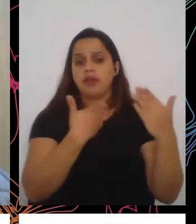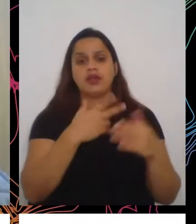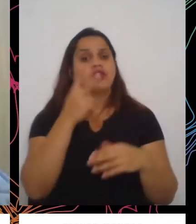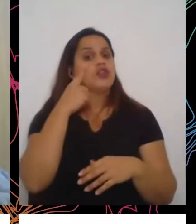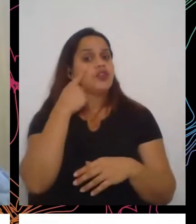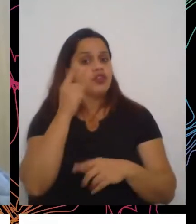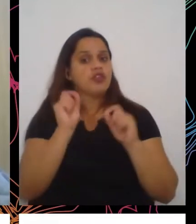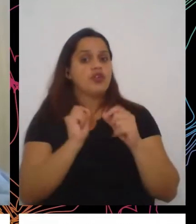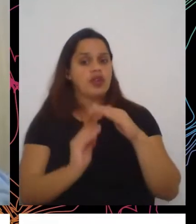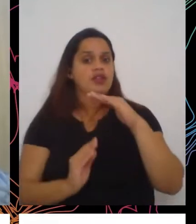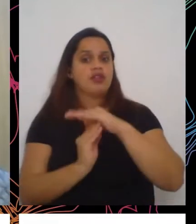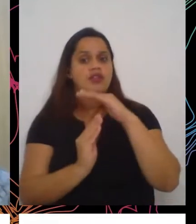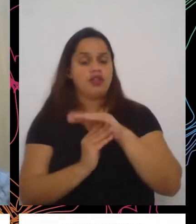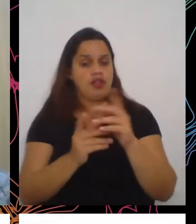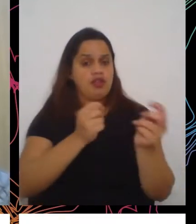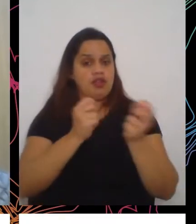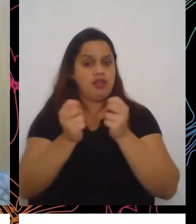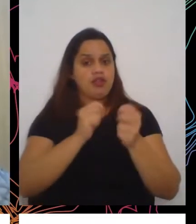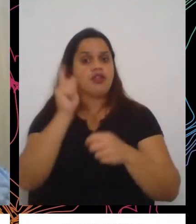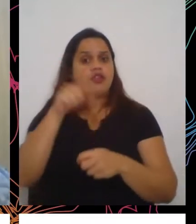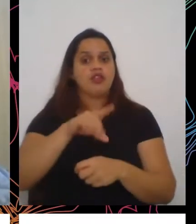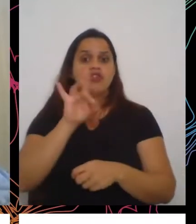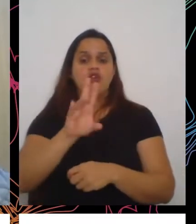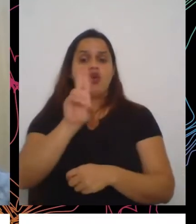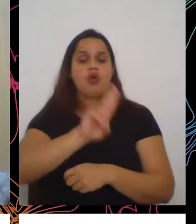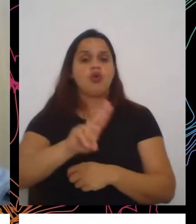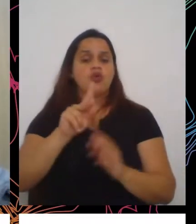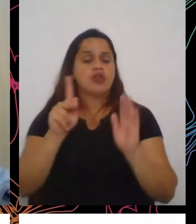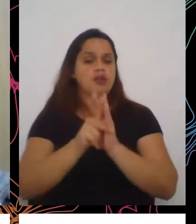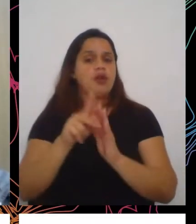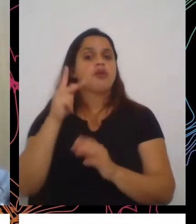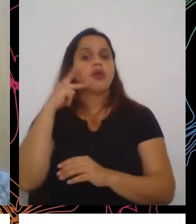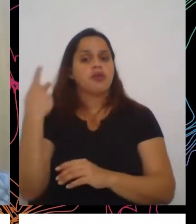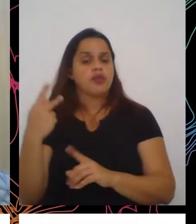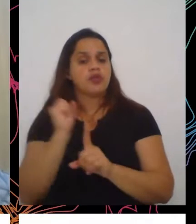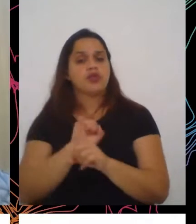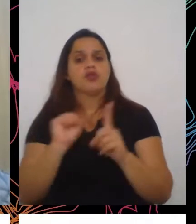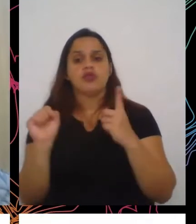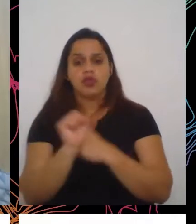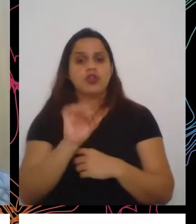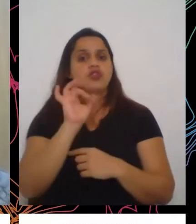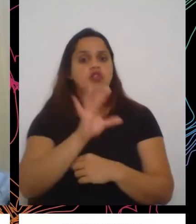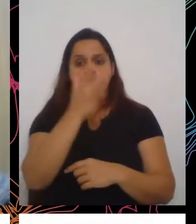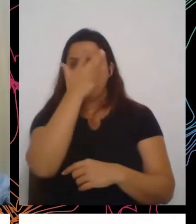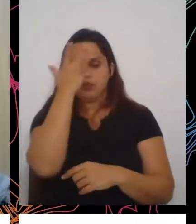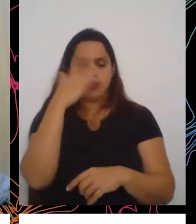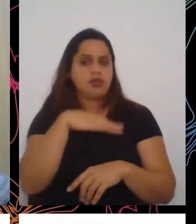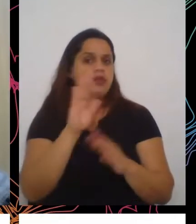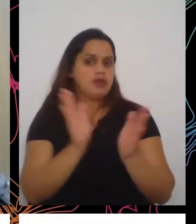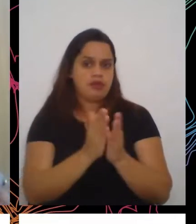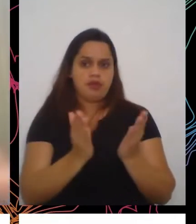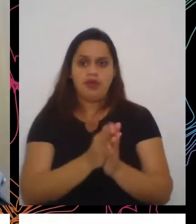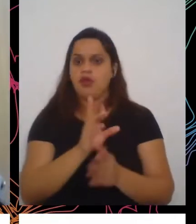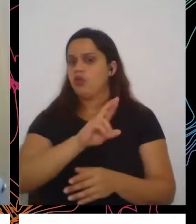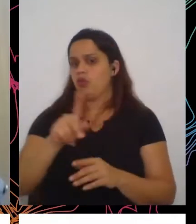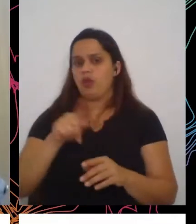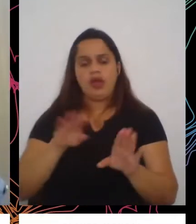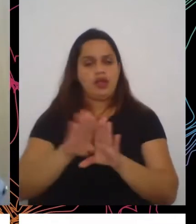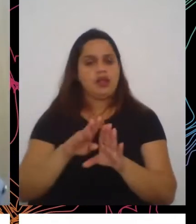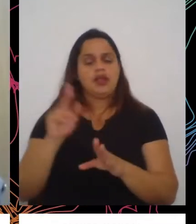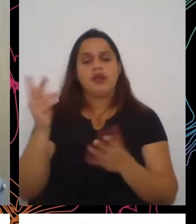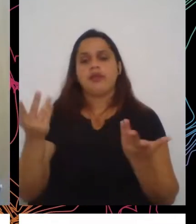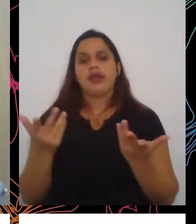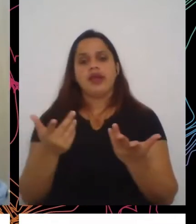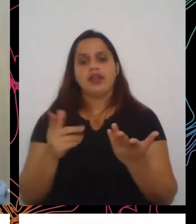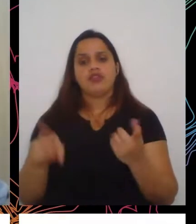teto e o ajuste só serve para políticas sociais e só serve para os mais pobres, né, não é do ponto de vista orçamentário